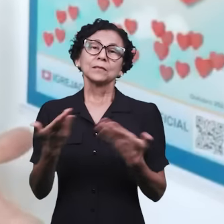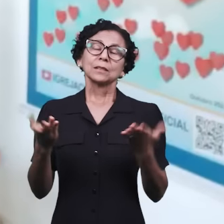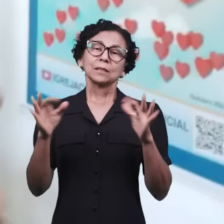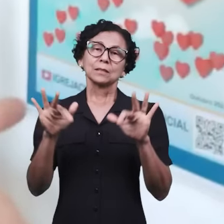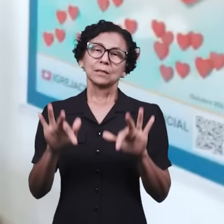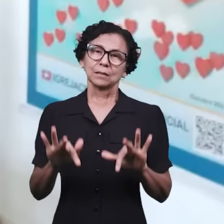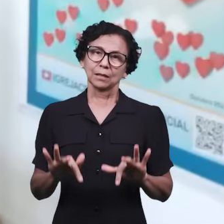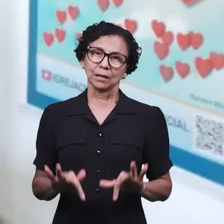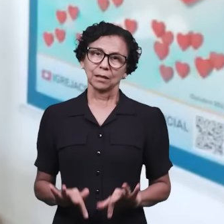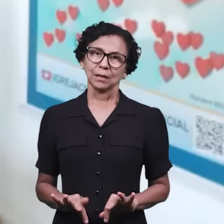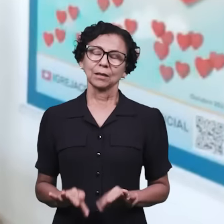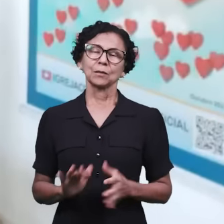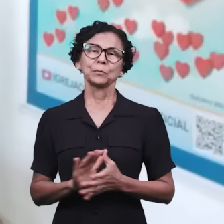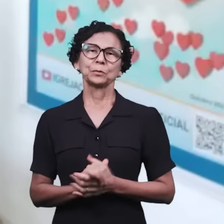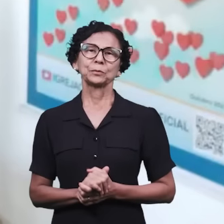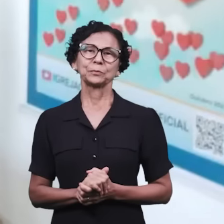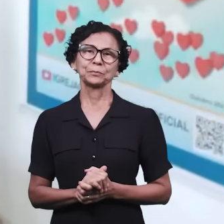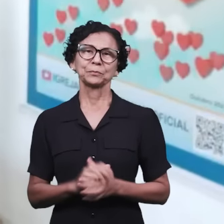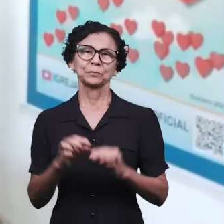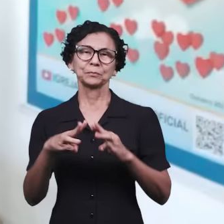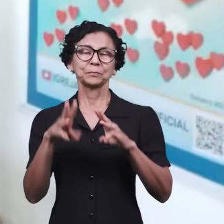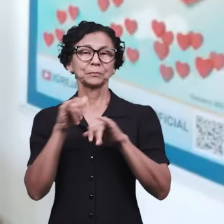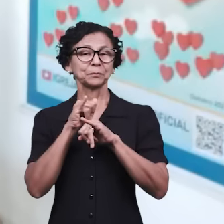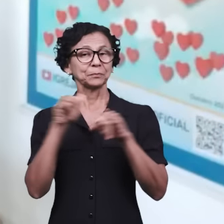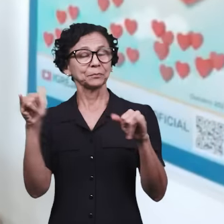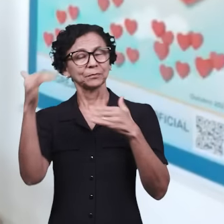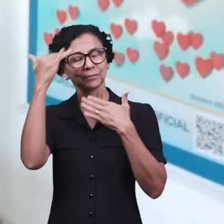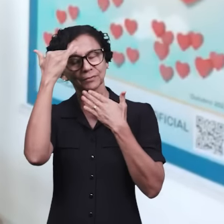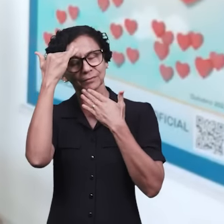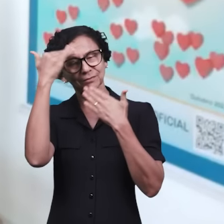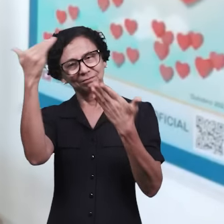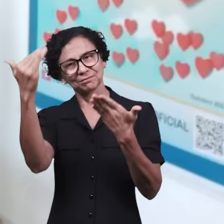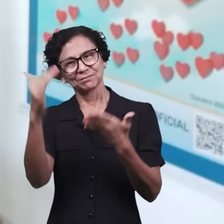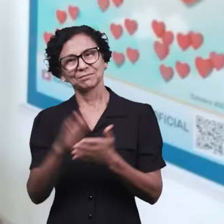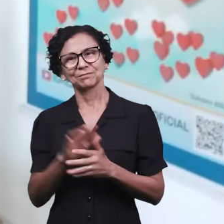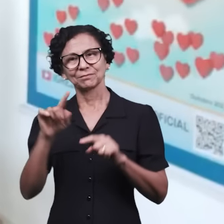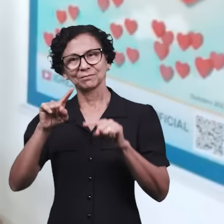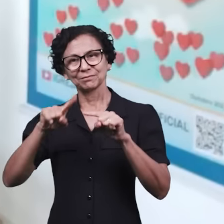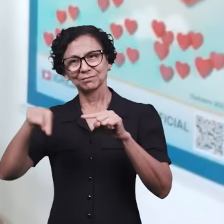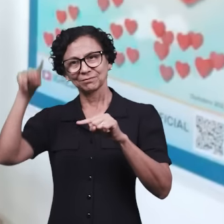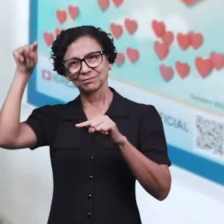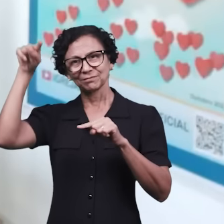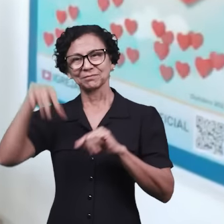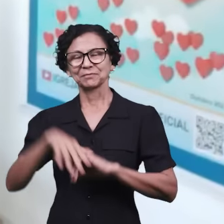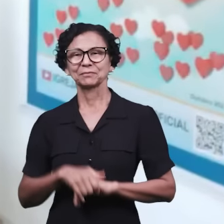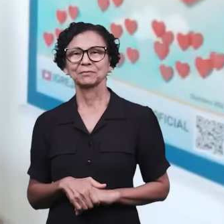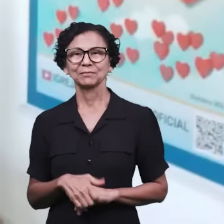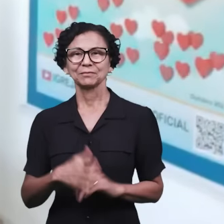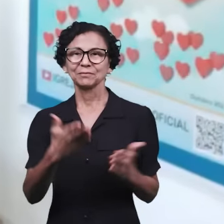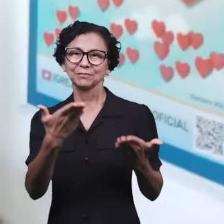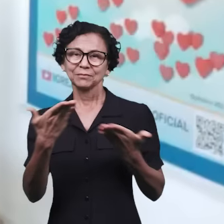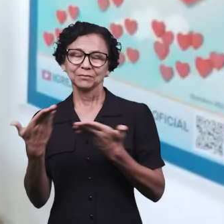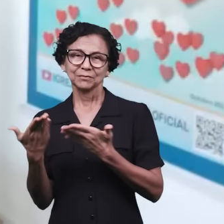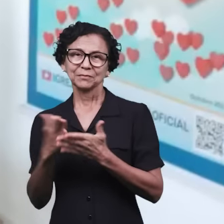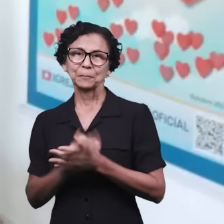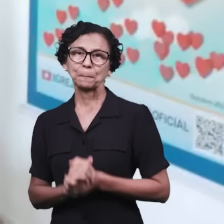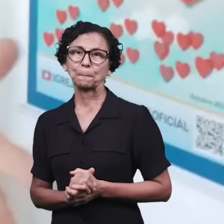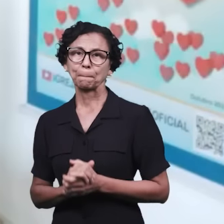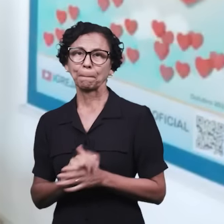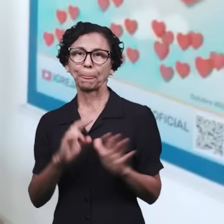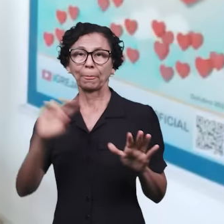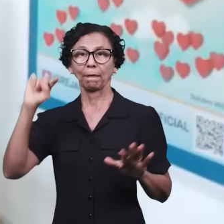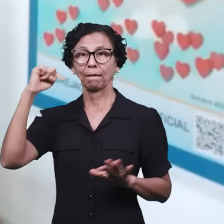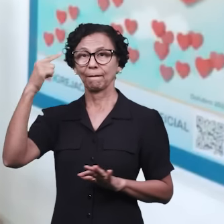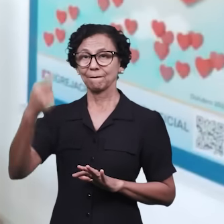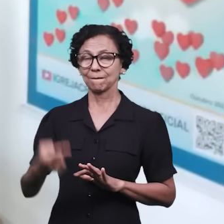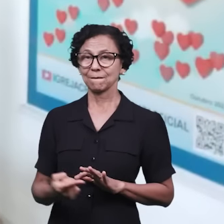Assim nós encerramos mais esta edição do Money News, agradecendo a sua audiência, e convidando os amados irmãos a estarem junto conosco na